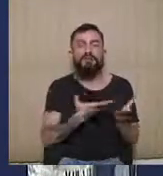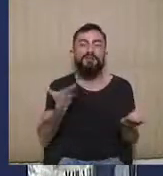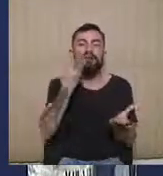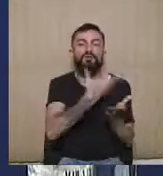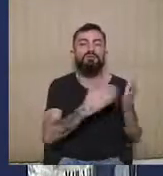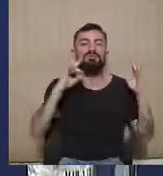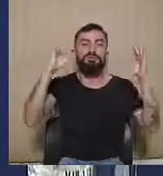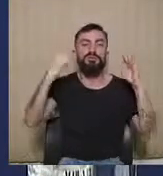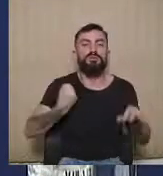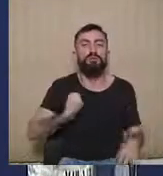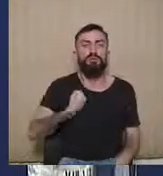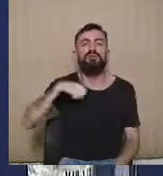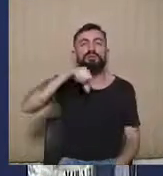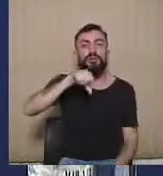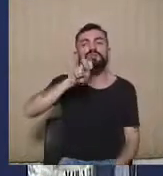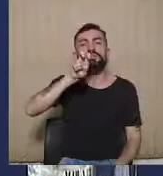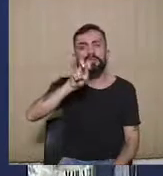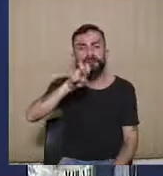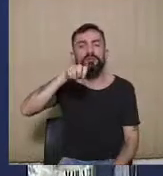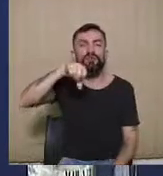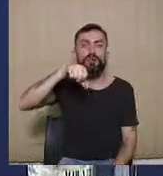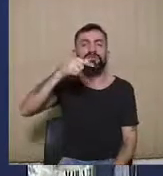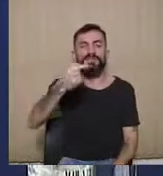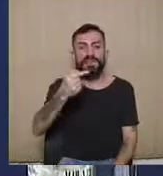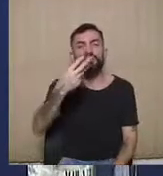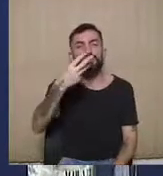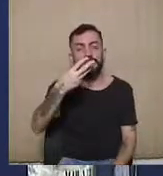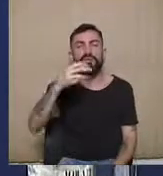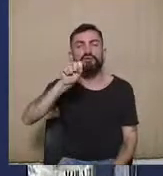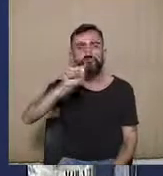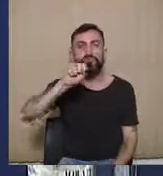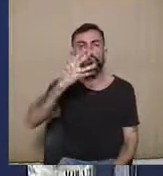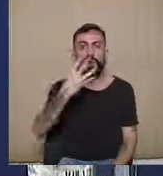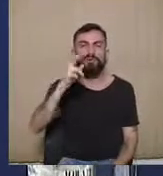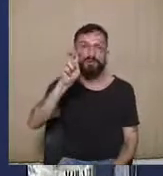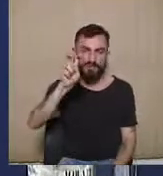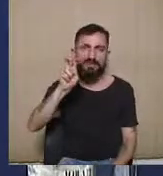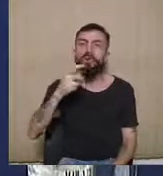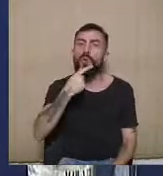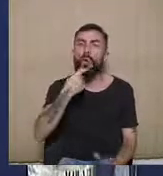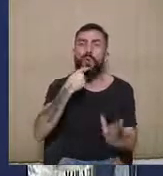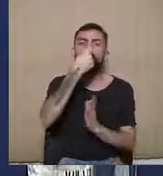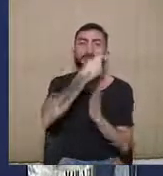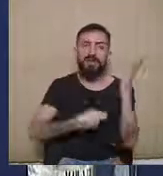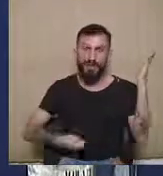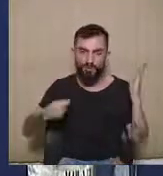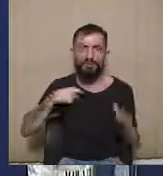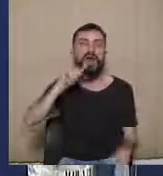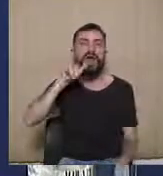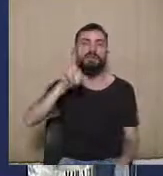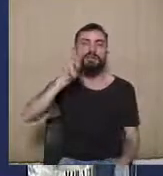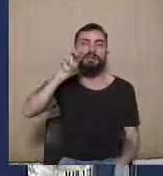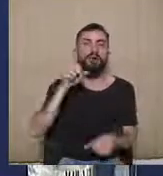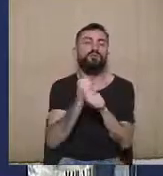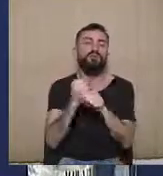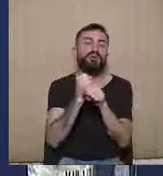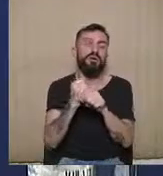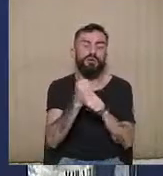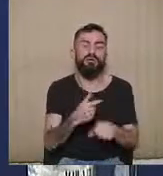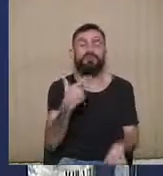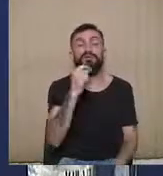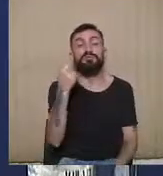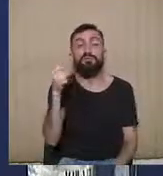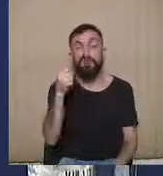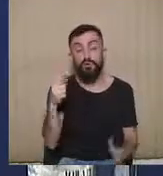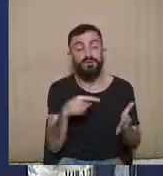955973845, do relator Arnaldo Versiani, de 2011, que na